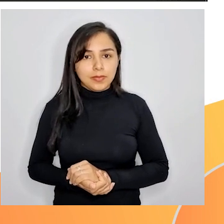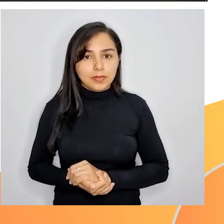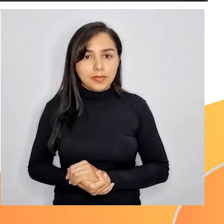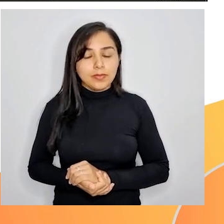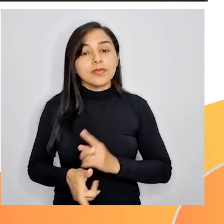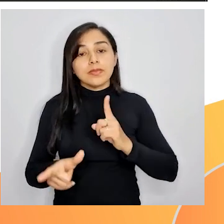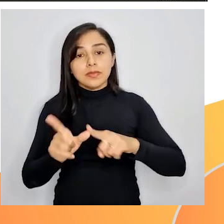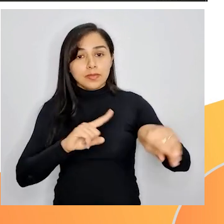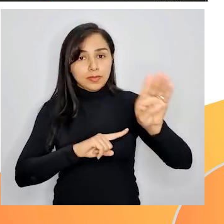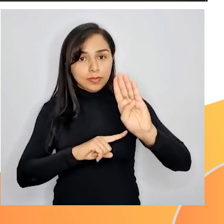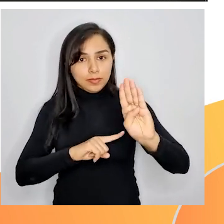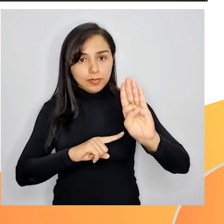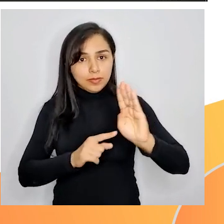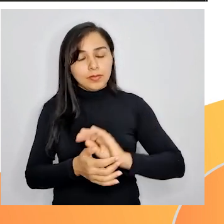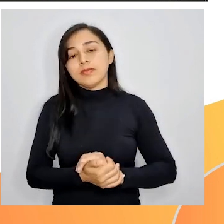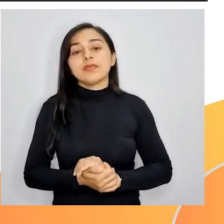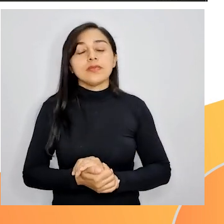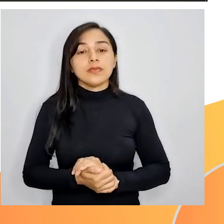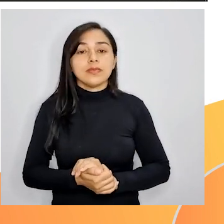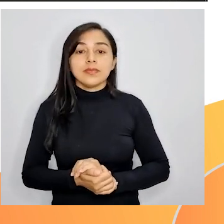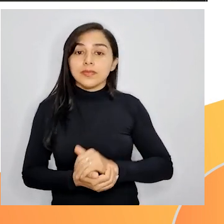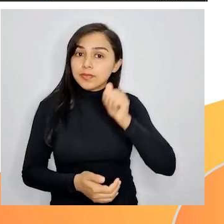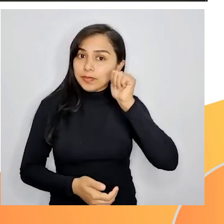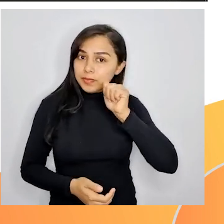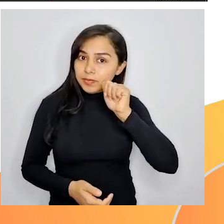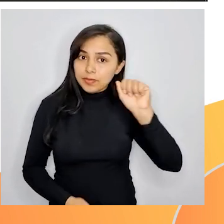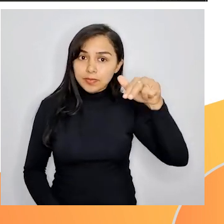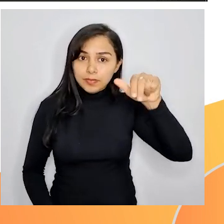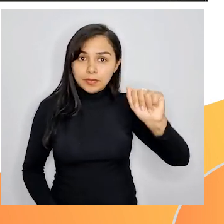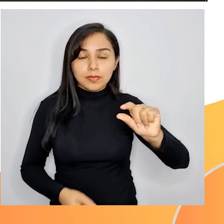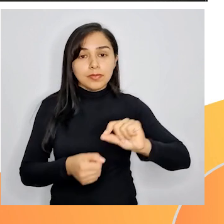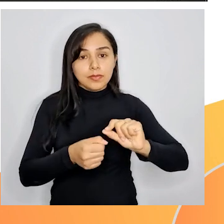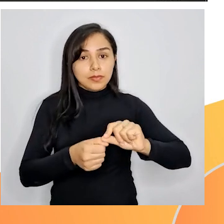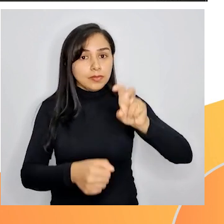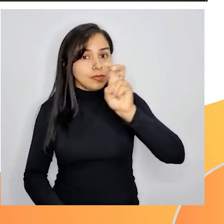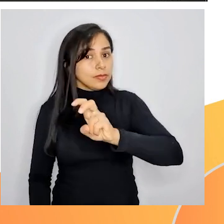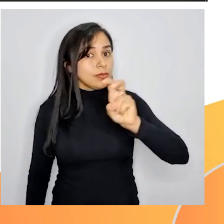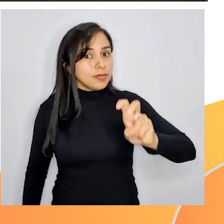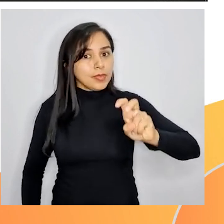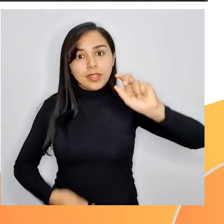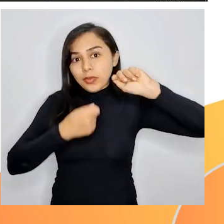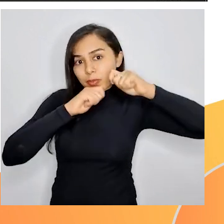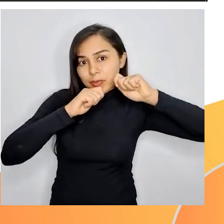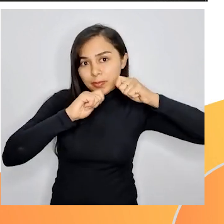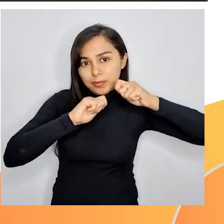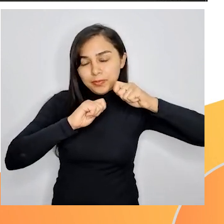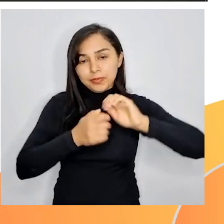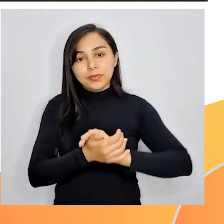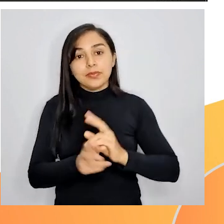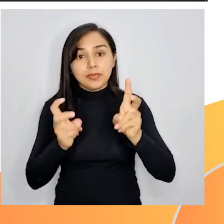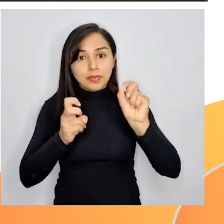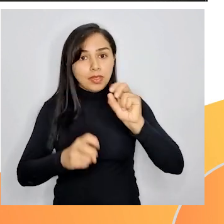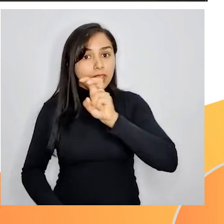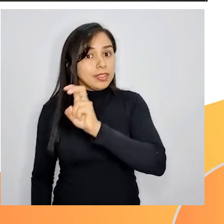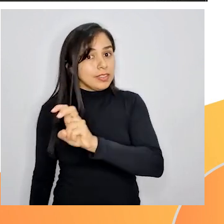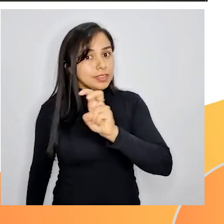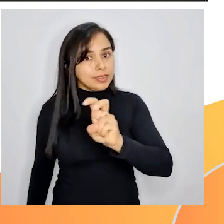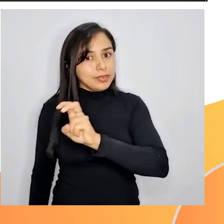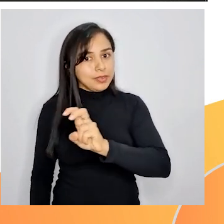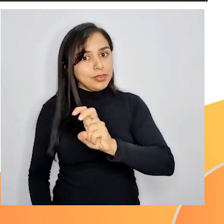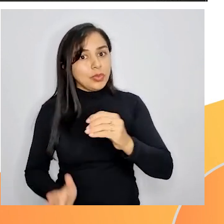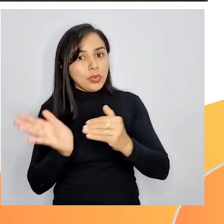Na letra B, ela tenha produzido 55 bombons. 55 finaliza com o número 5.